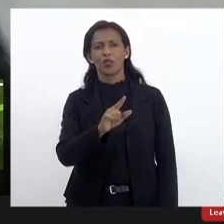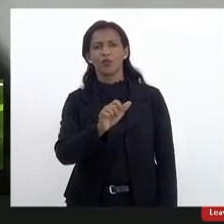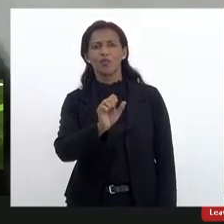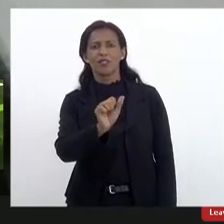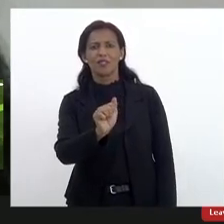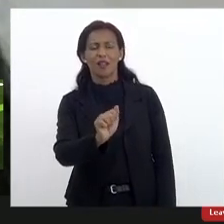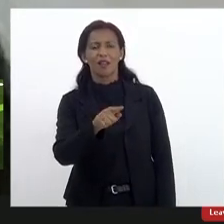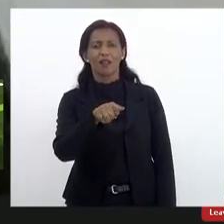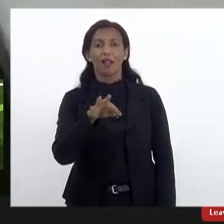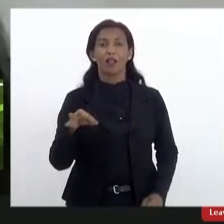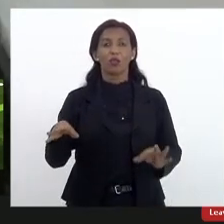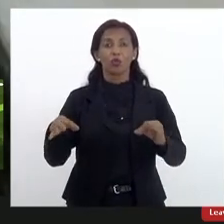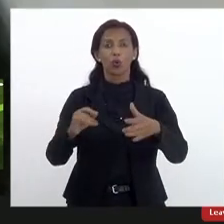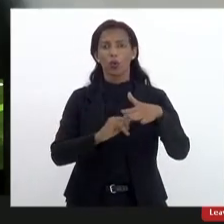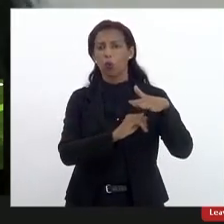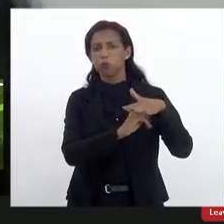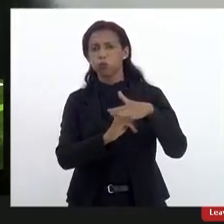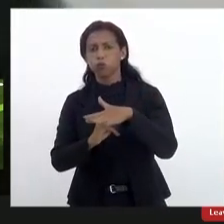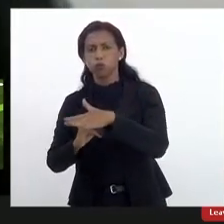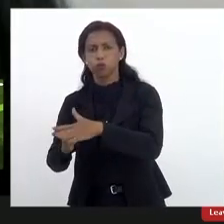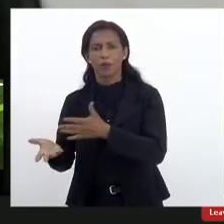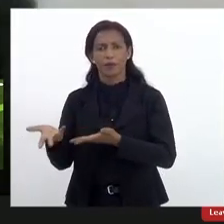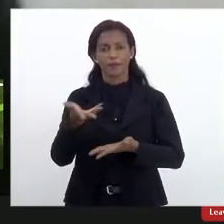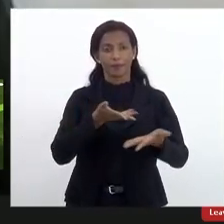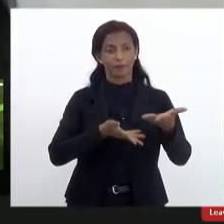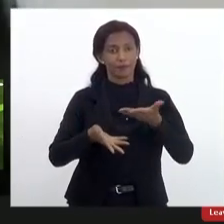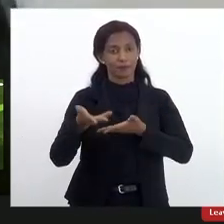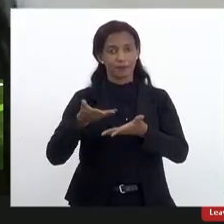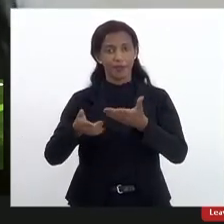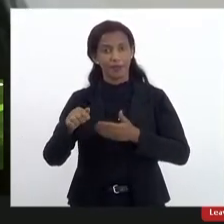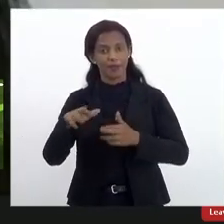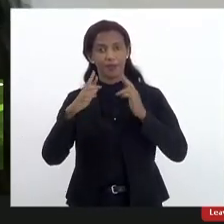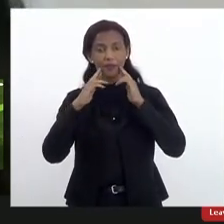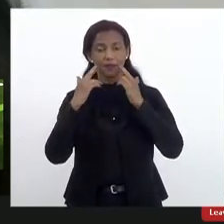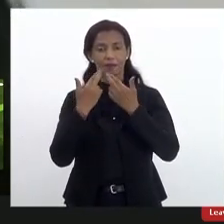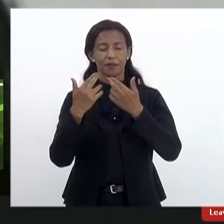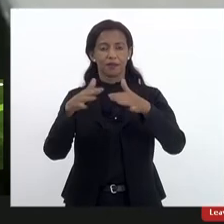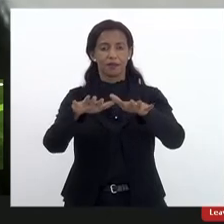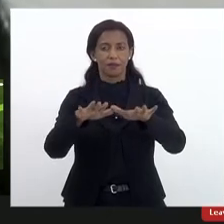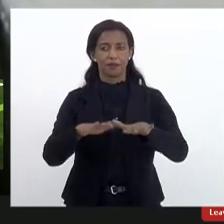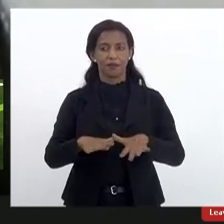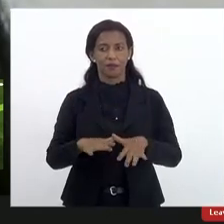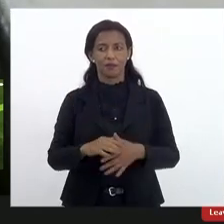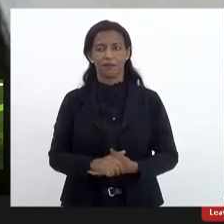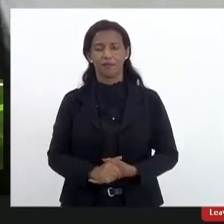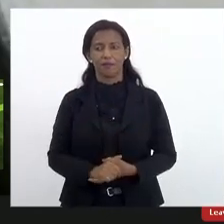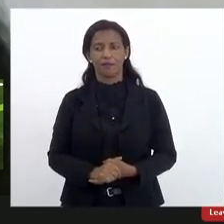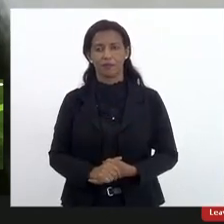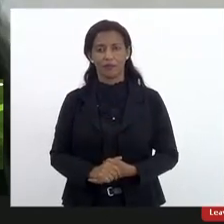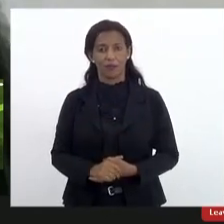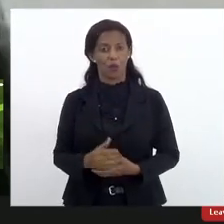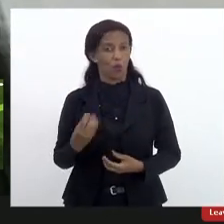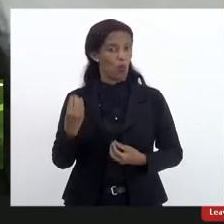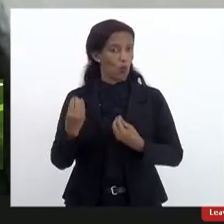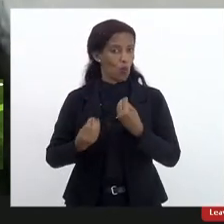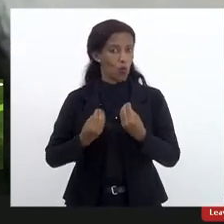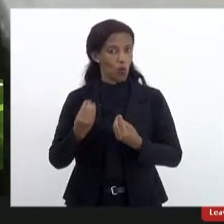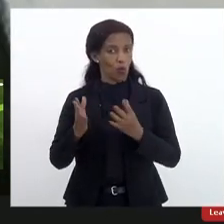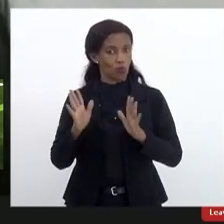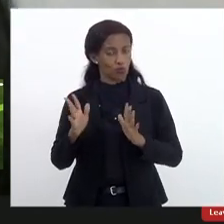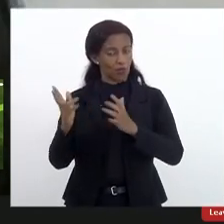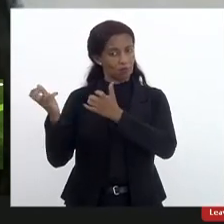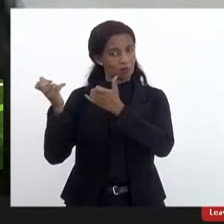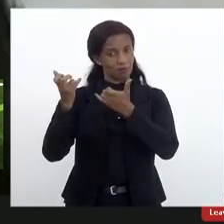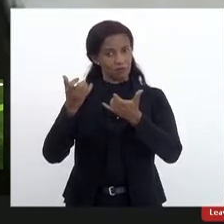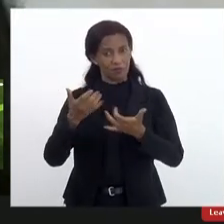a todas as instituições e participantes dessa audiência como eu disse eu quero agradecer o